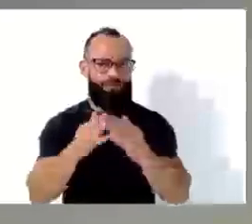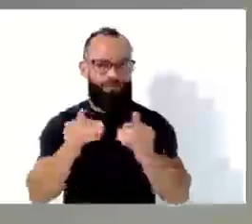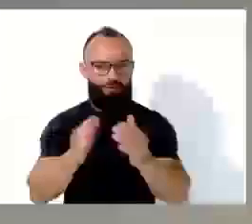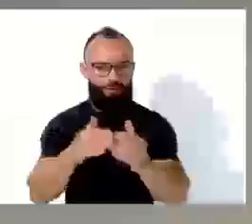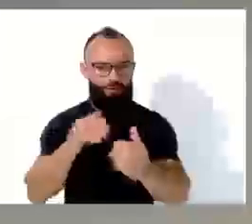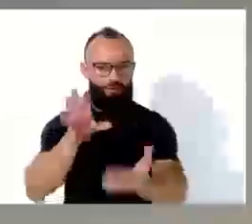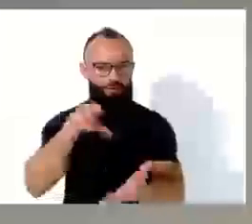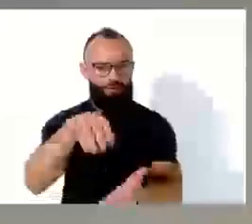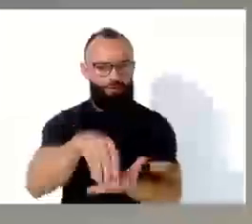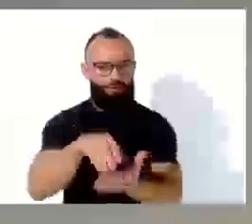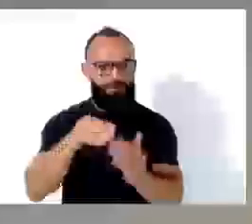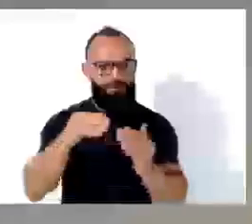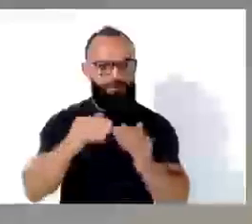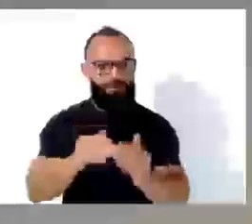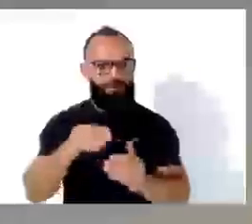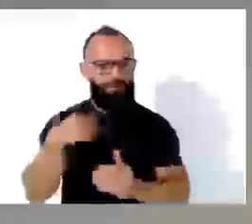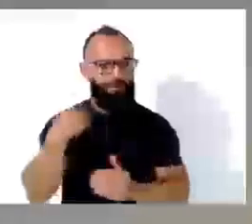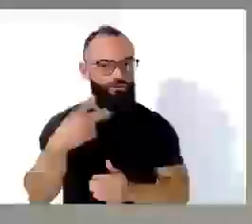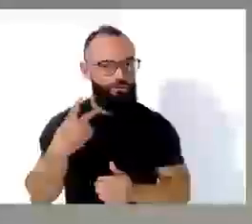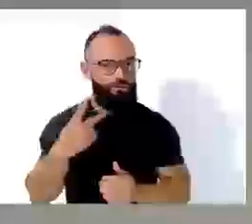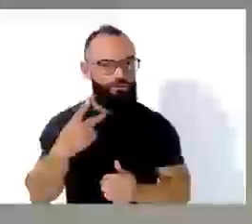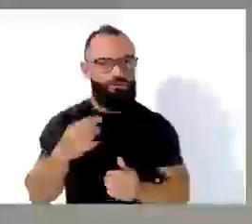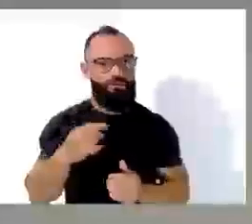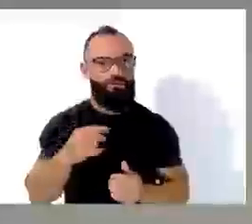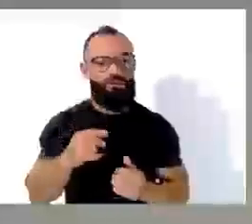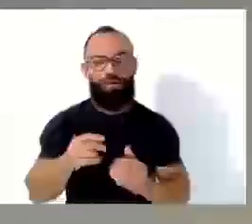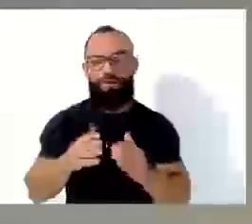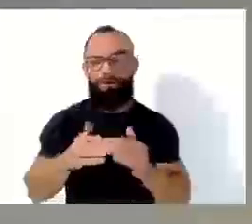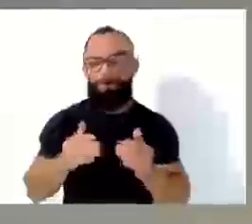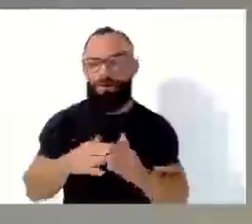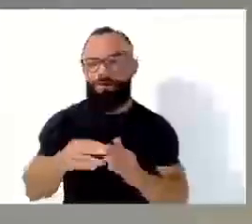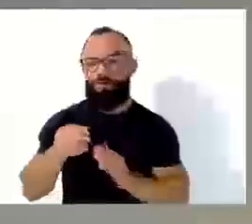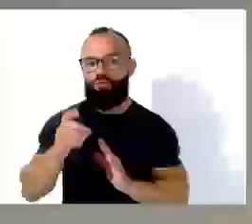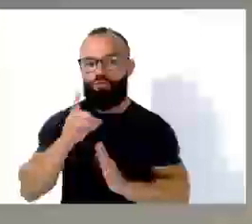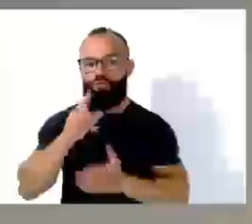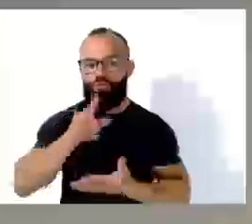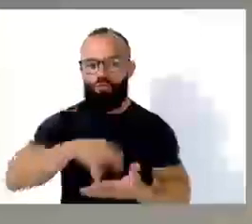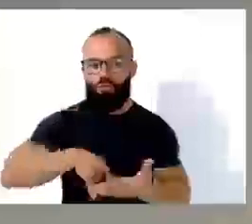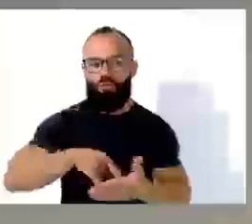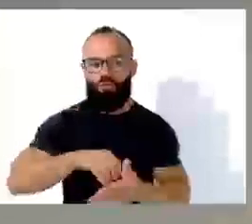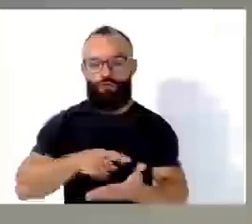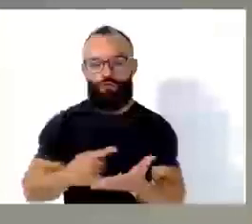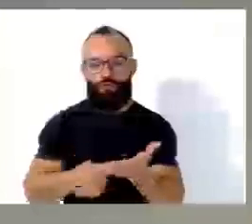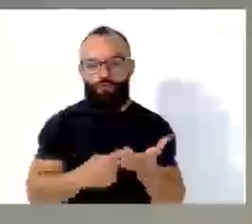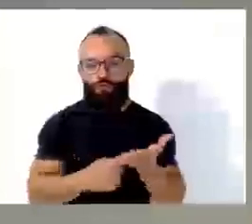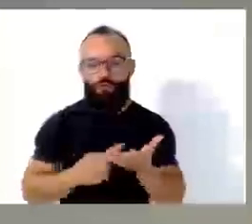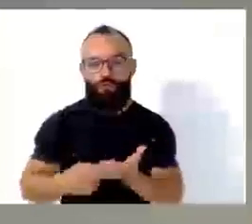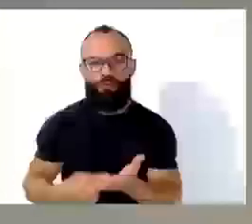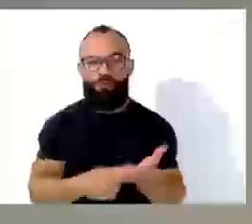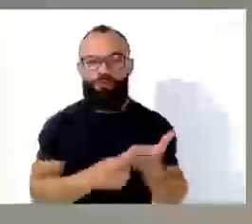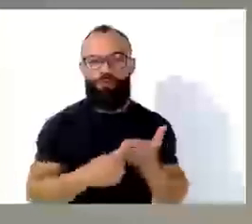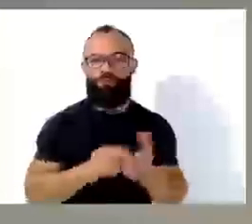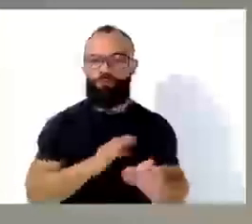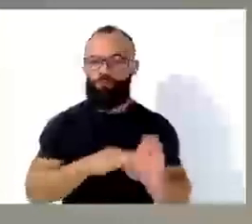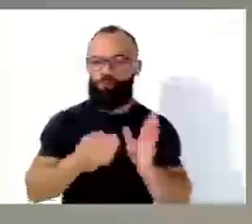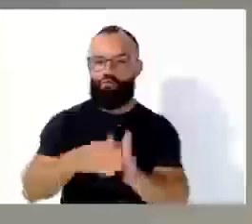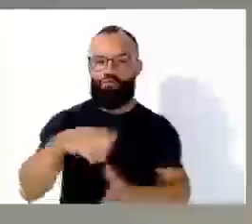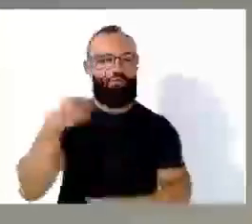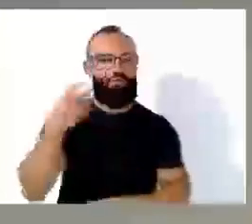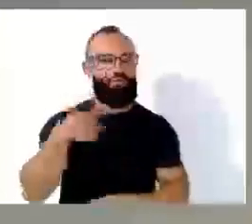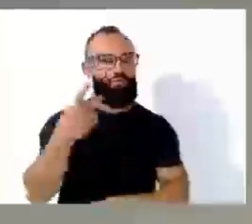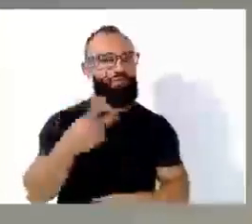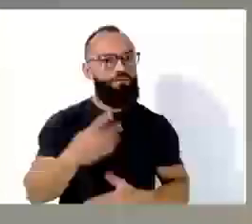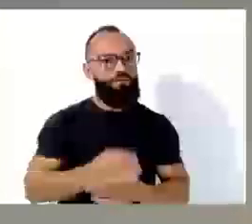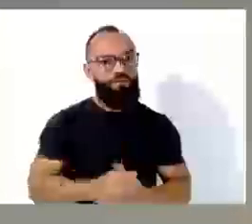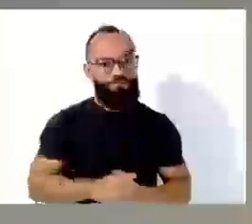posição, fazendo um documento único entre todos os vereadores. Não adianta eu fazer um, o Sandro o outro, o Gato o outro,